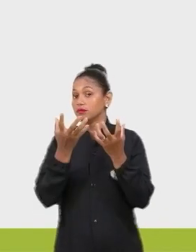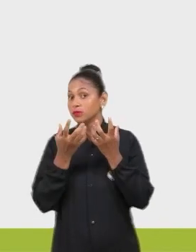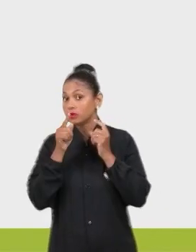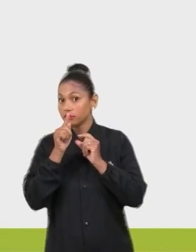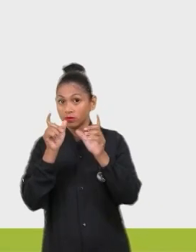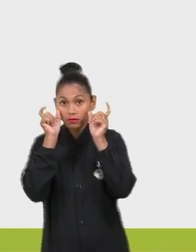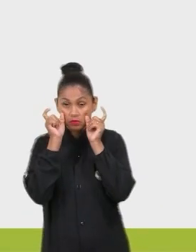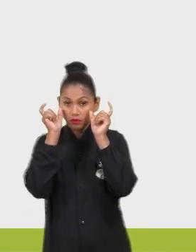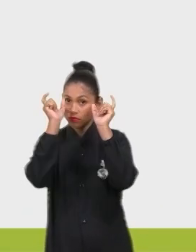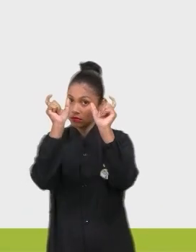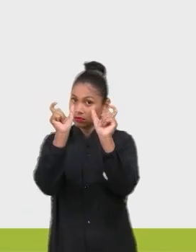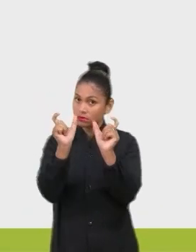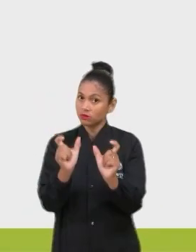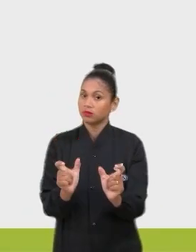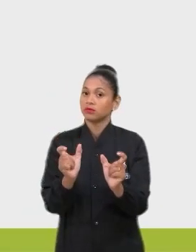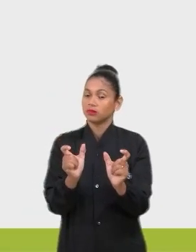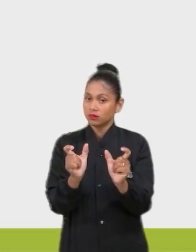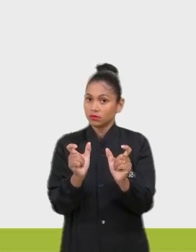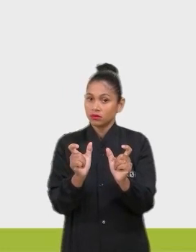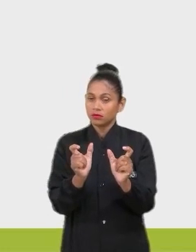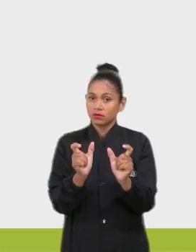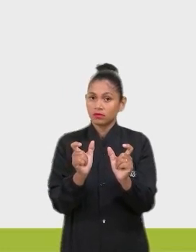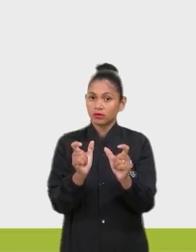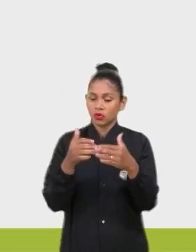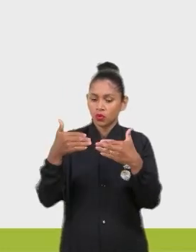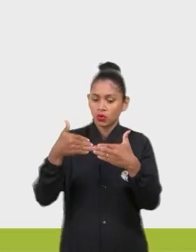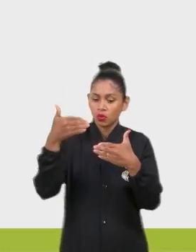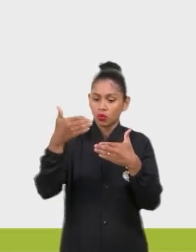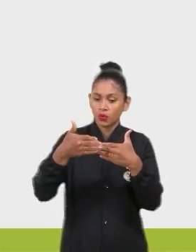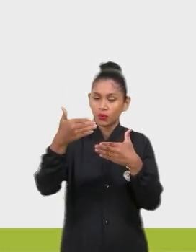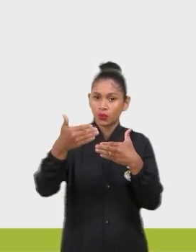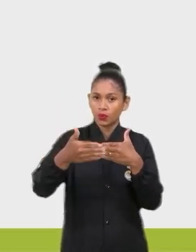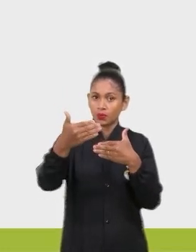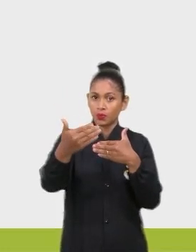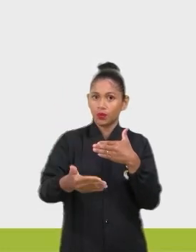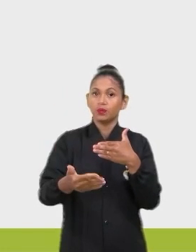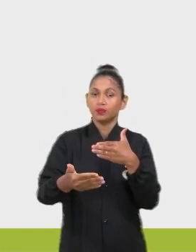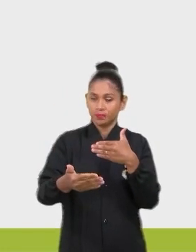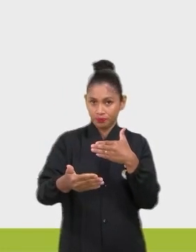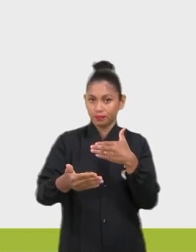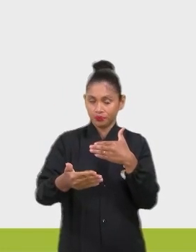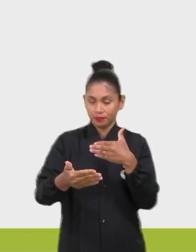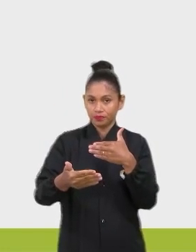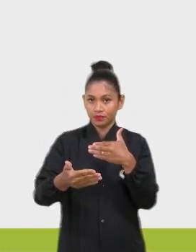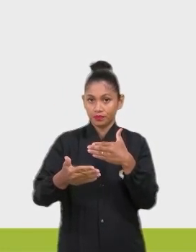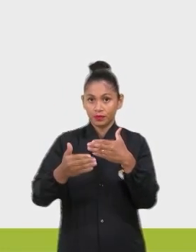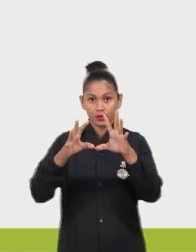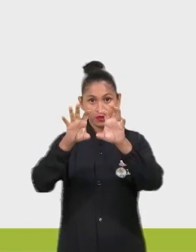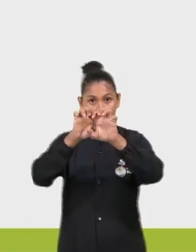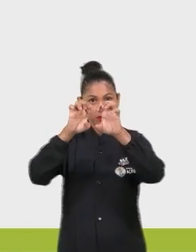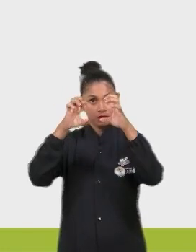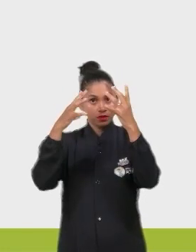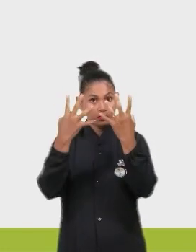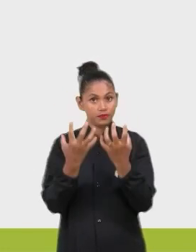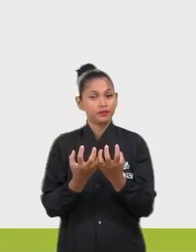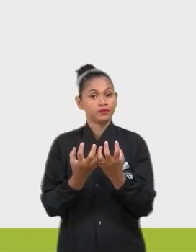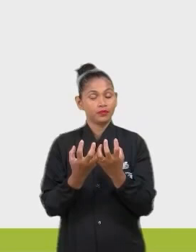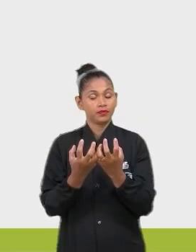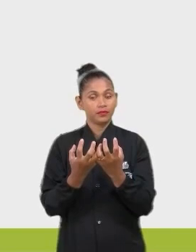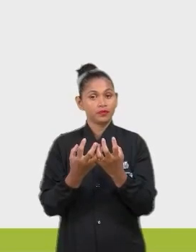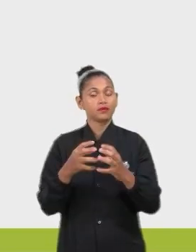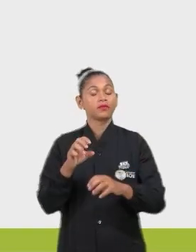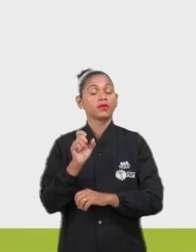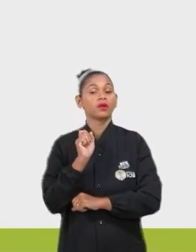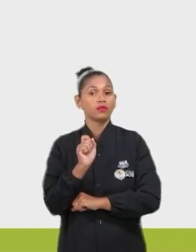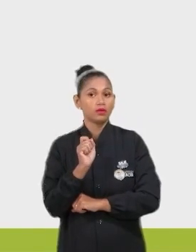prestassem atenção na sucessional, sucessão ecológica. O que é a sucessão ecológica?